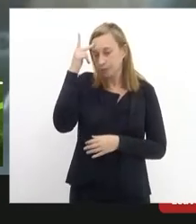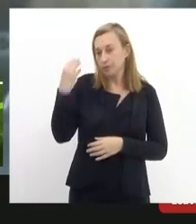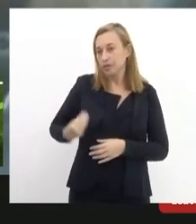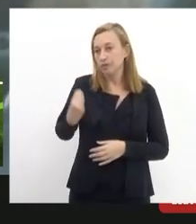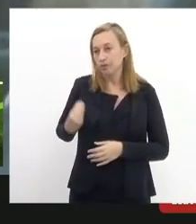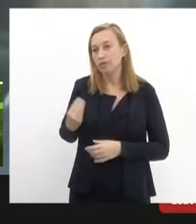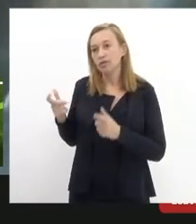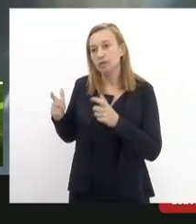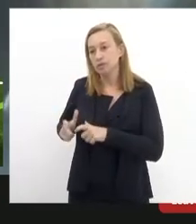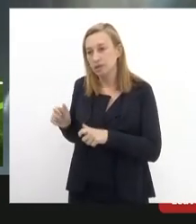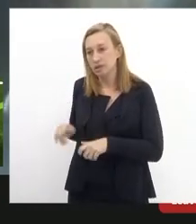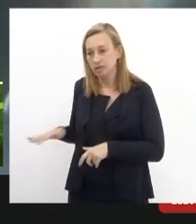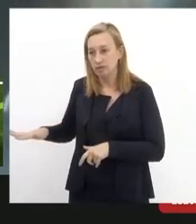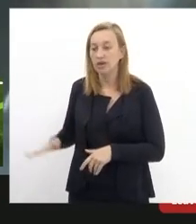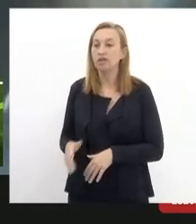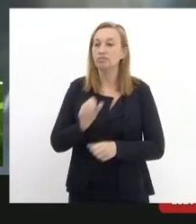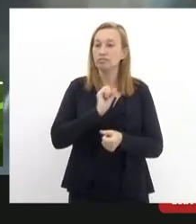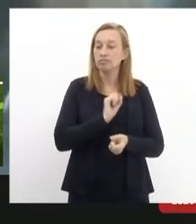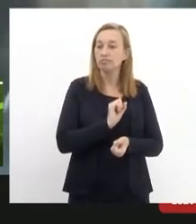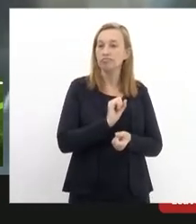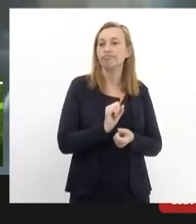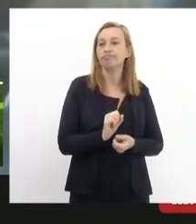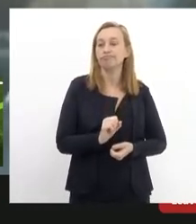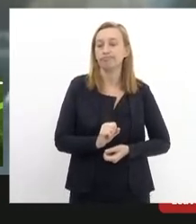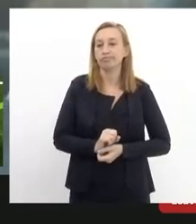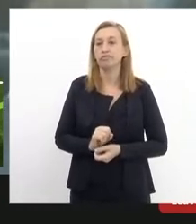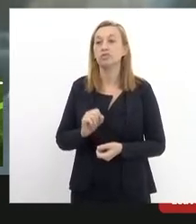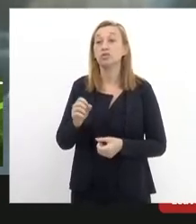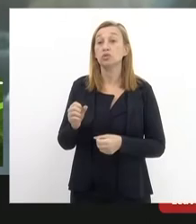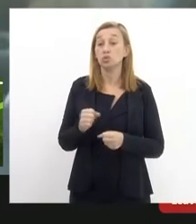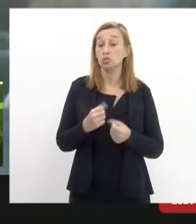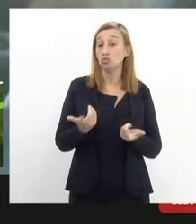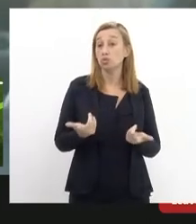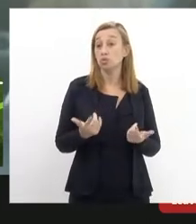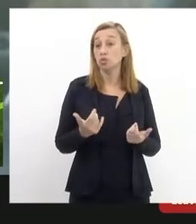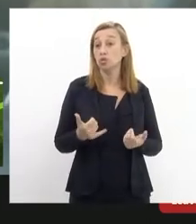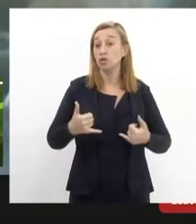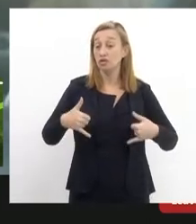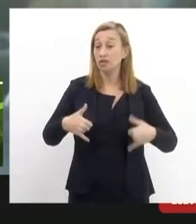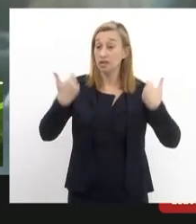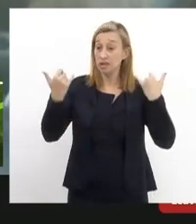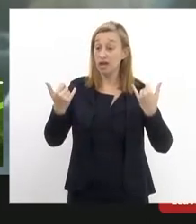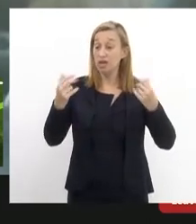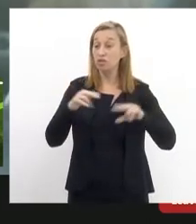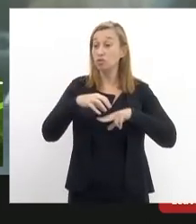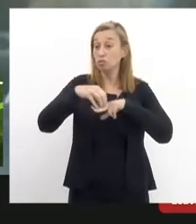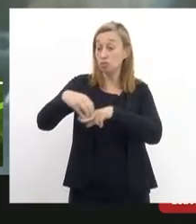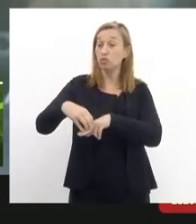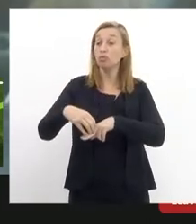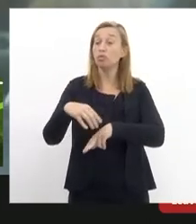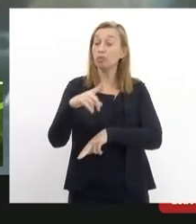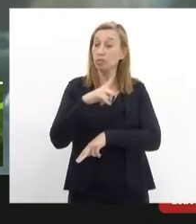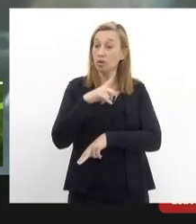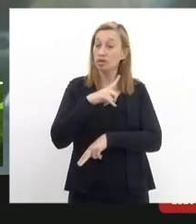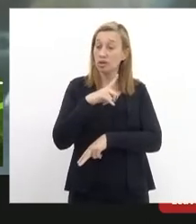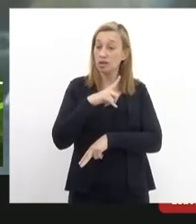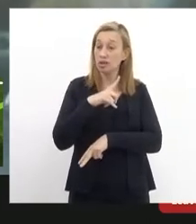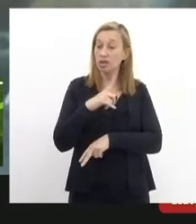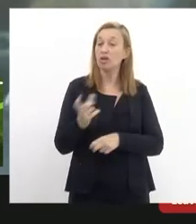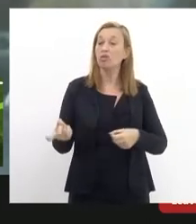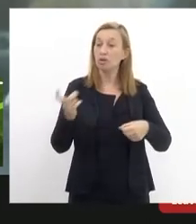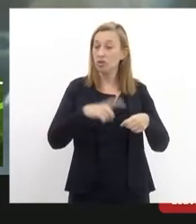eu espero de verdade que no aniversário do bonde a gente possa ter o mínimo de retorno